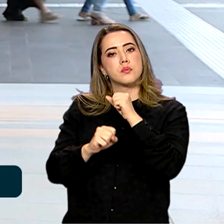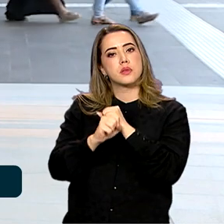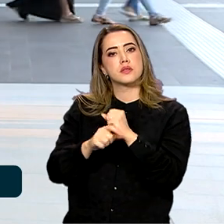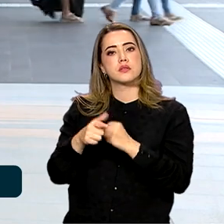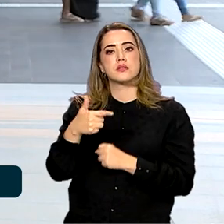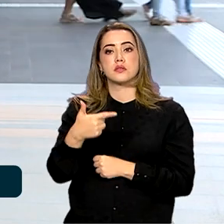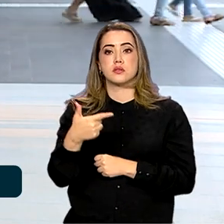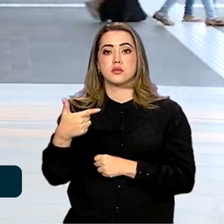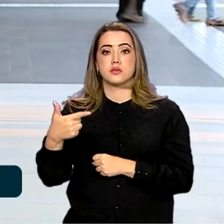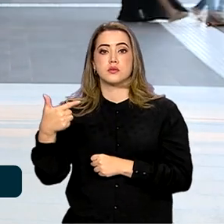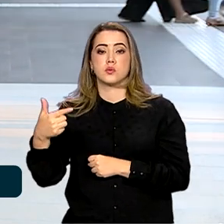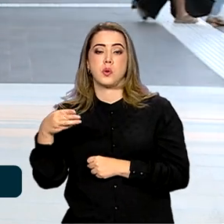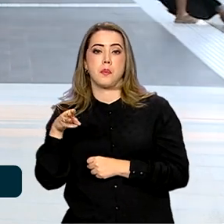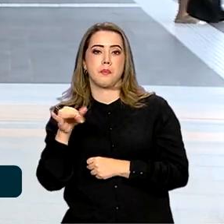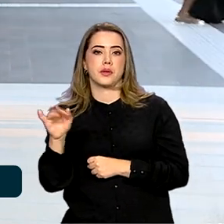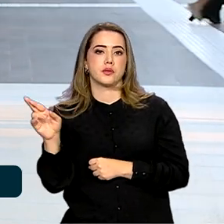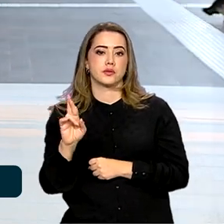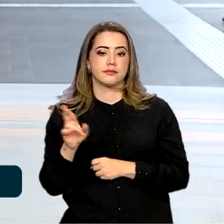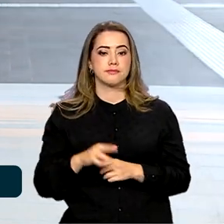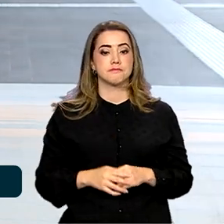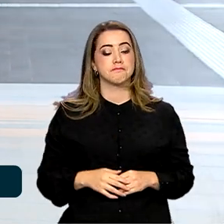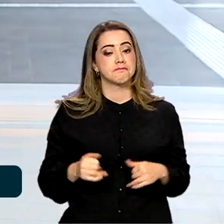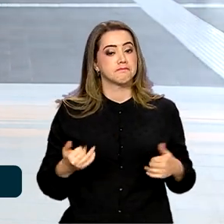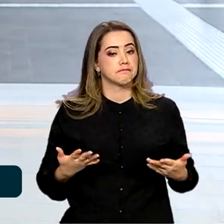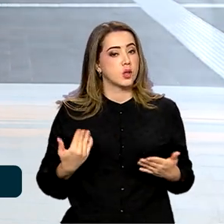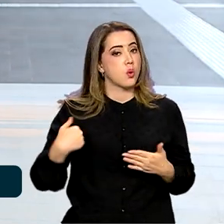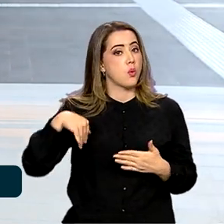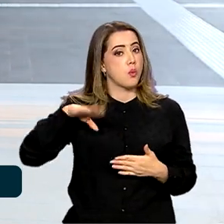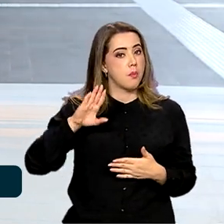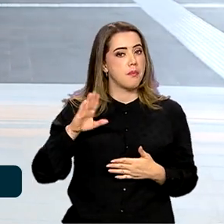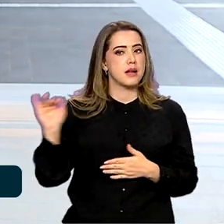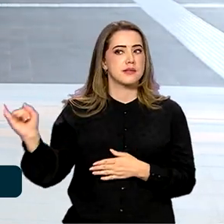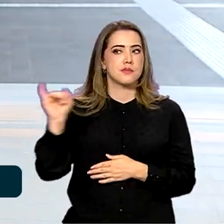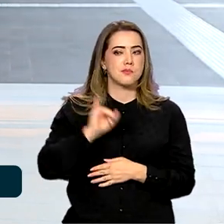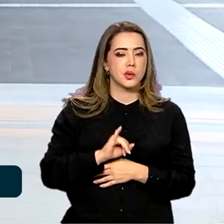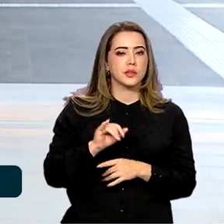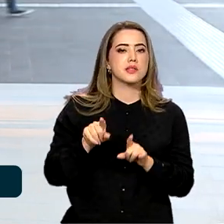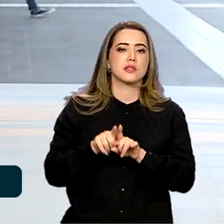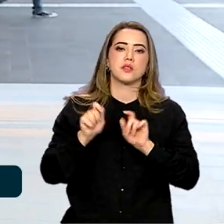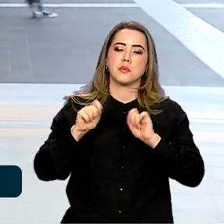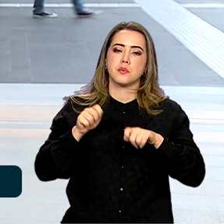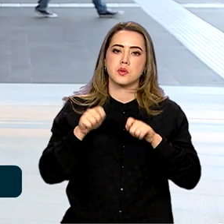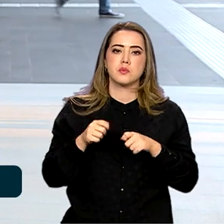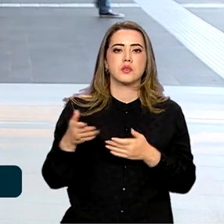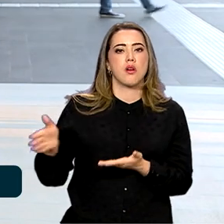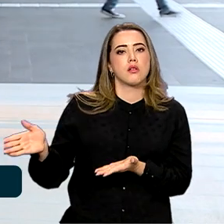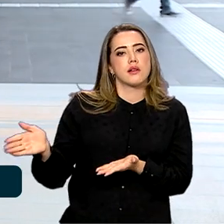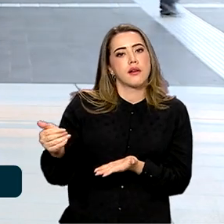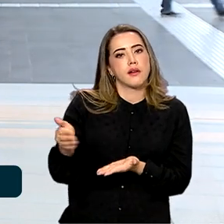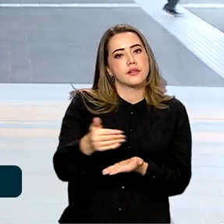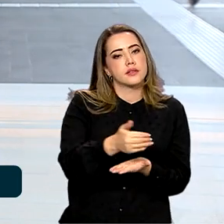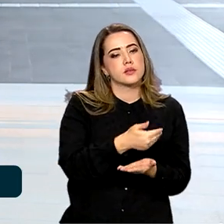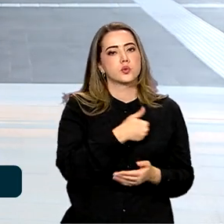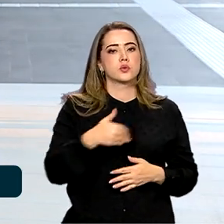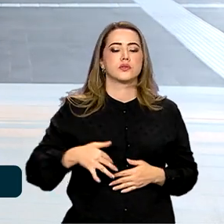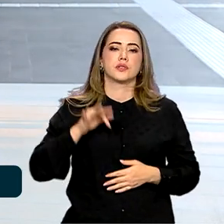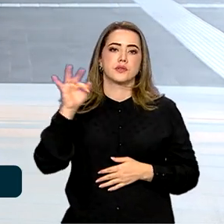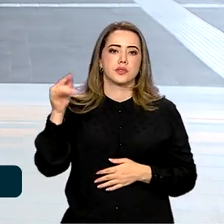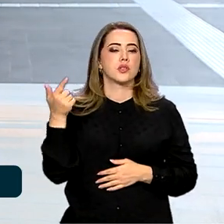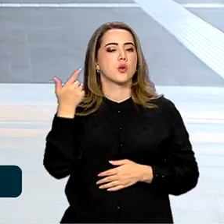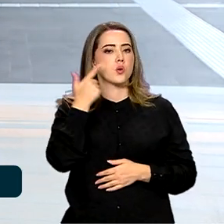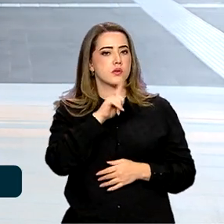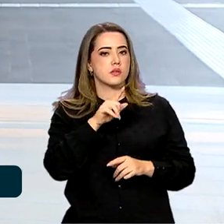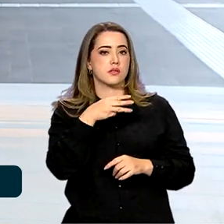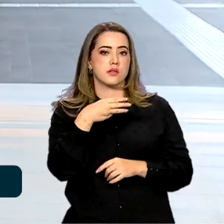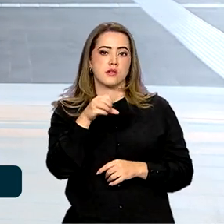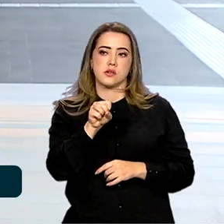222 bilhões. Com mais importação, também aumenta a arrecadação federal, que deve chegar a R